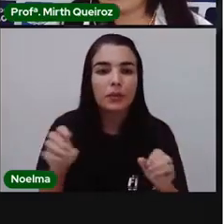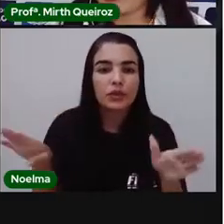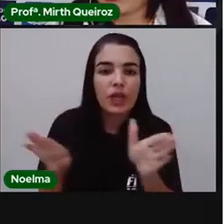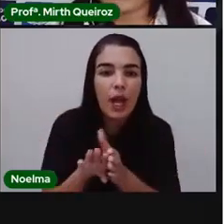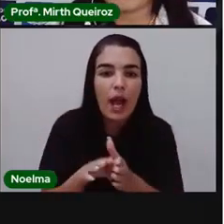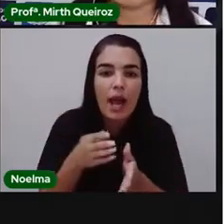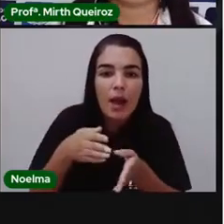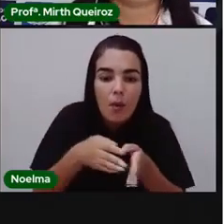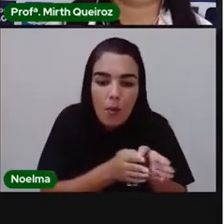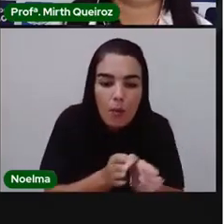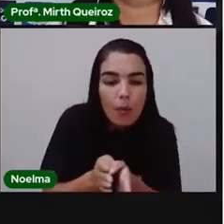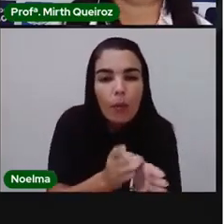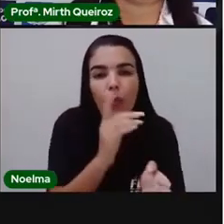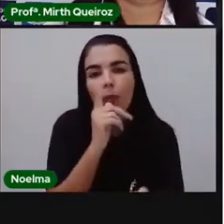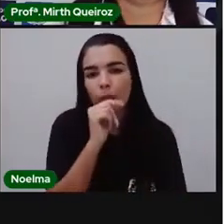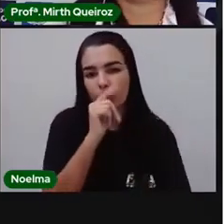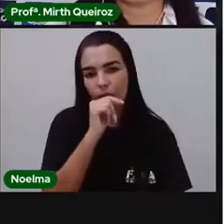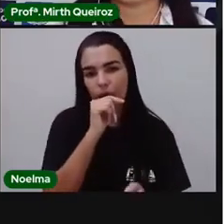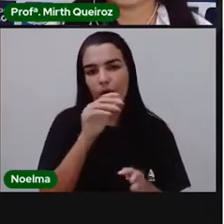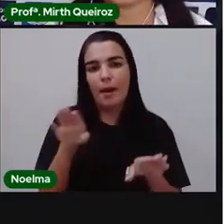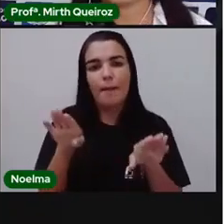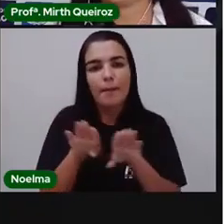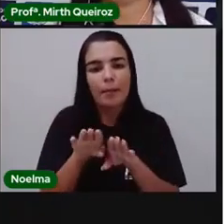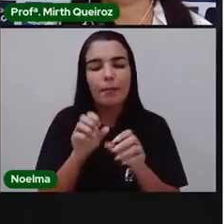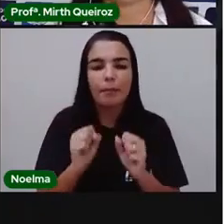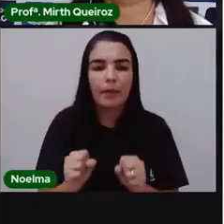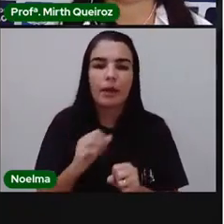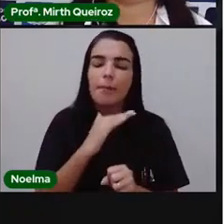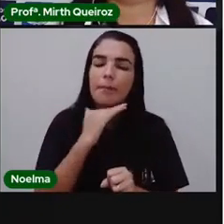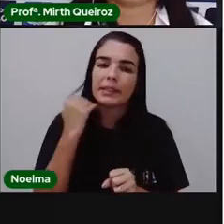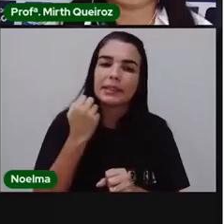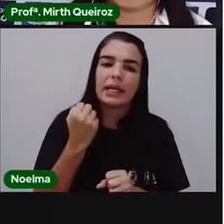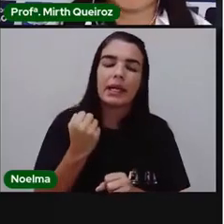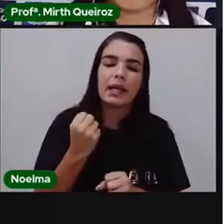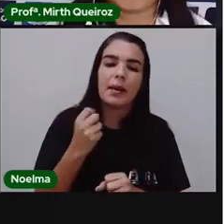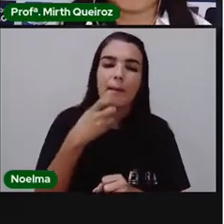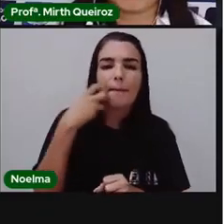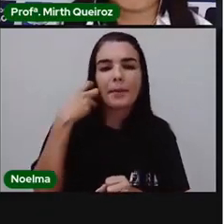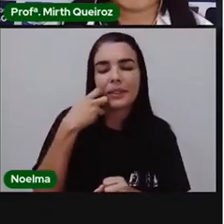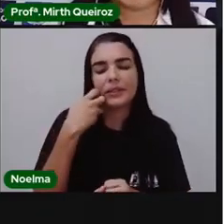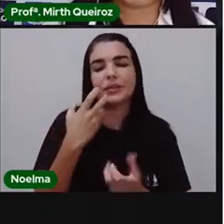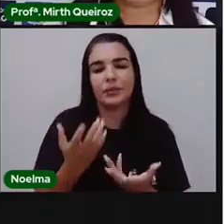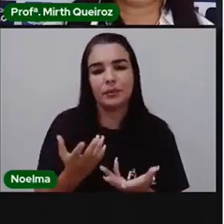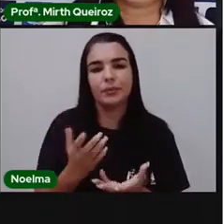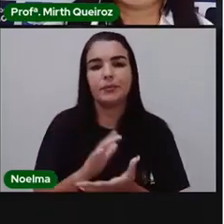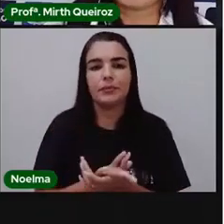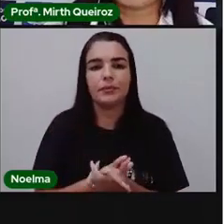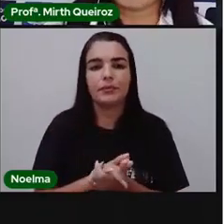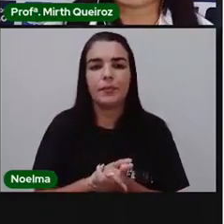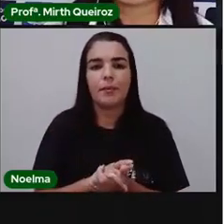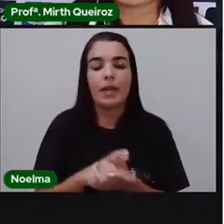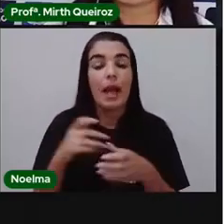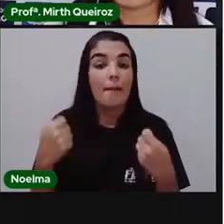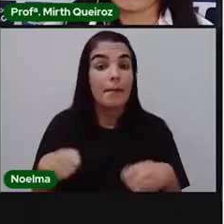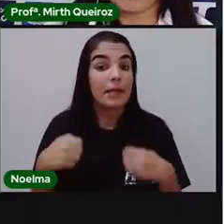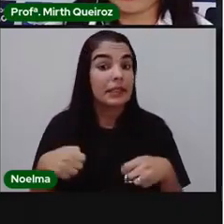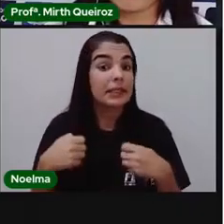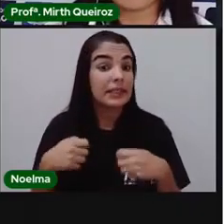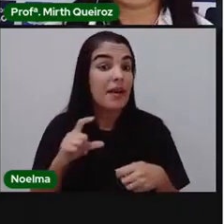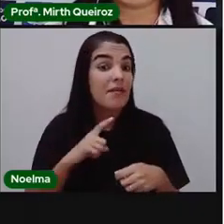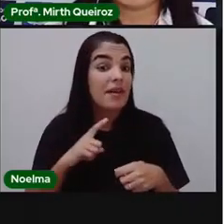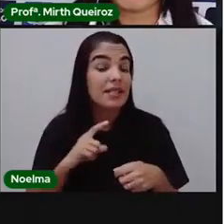os peixes, né? E assim, outras espécies que se alimentam desses animais. Cultivar espécies